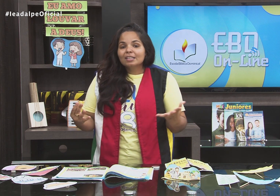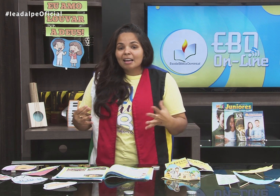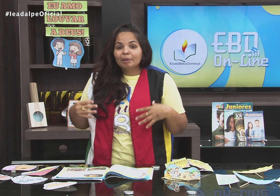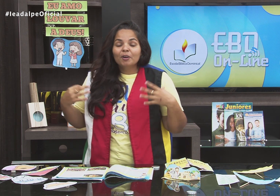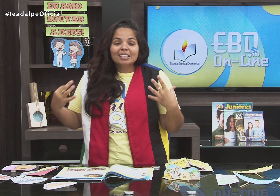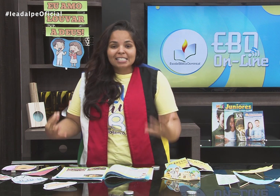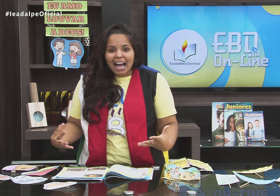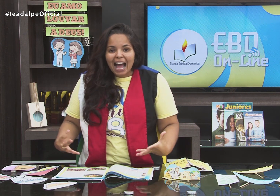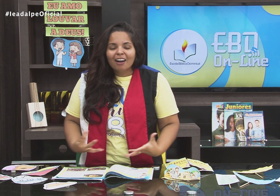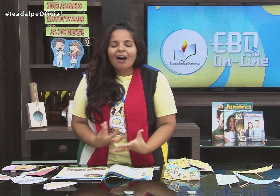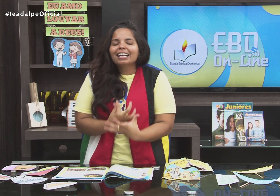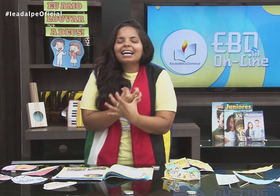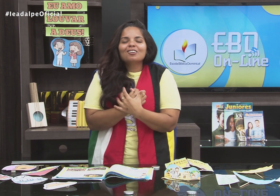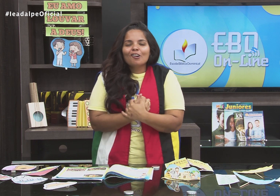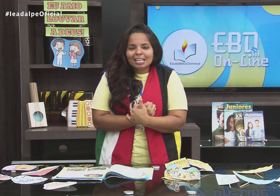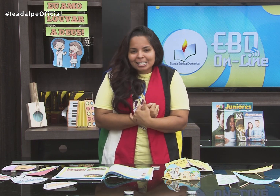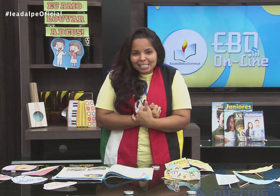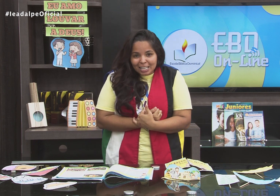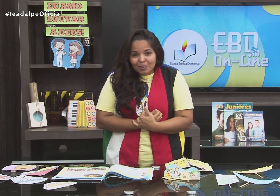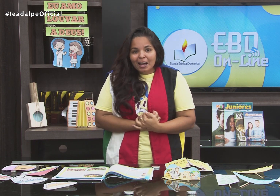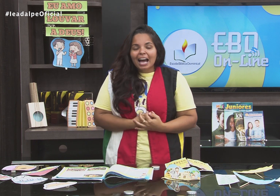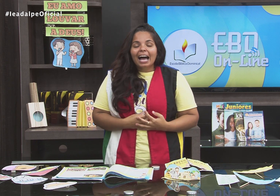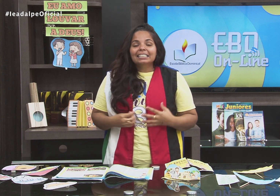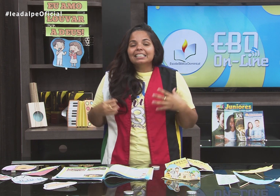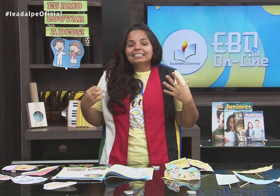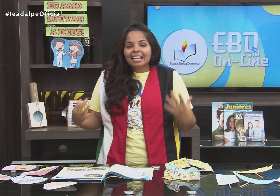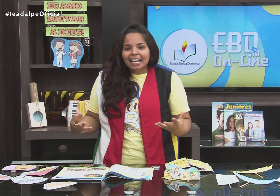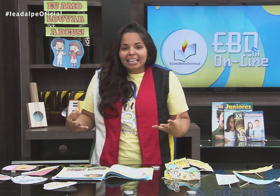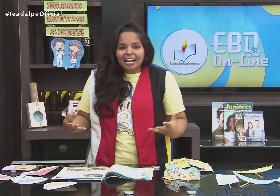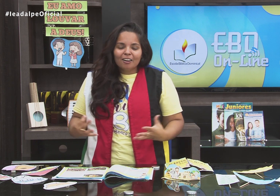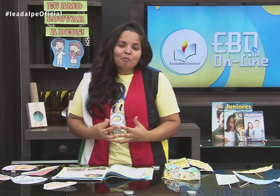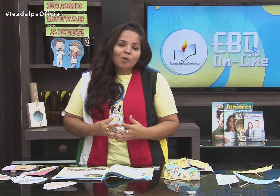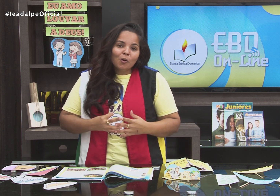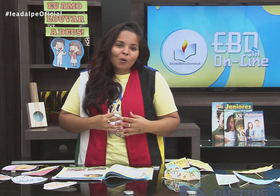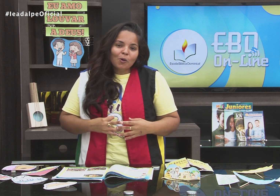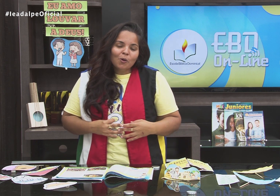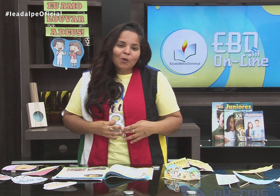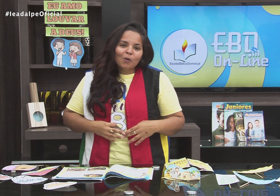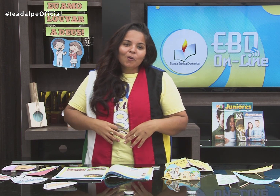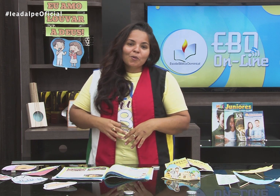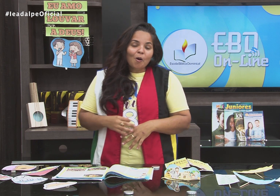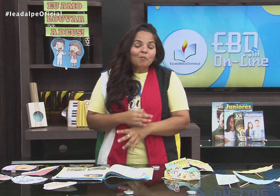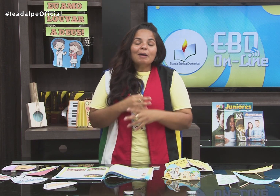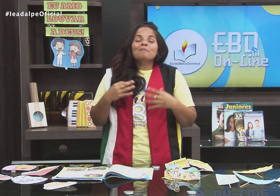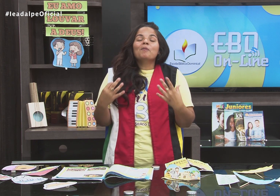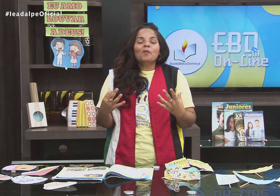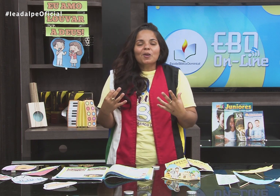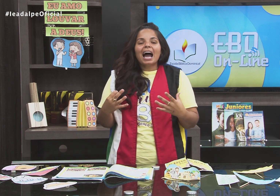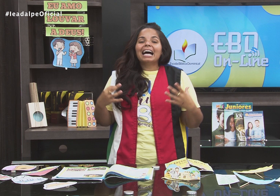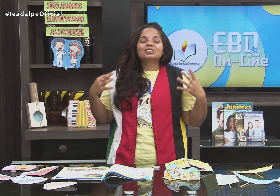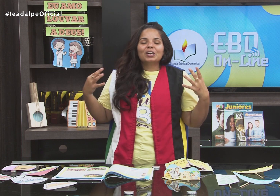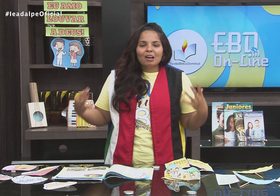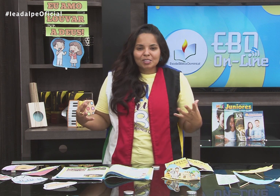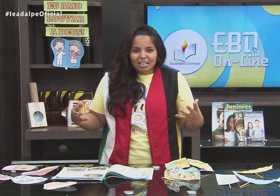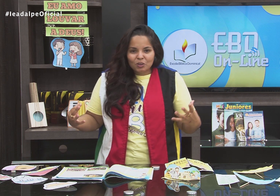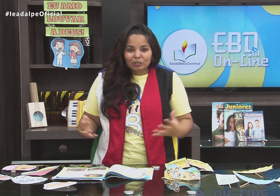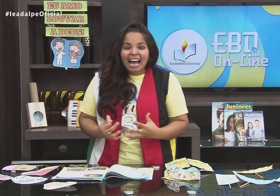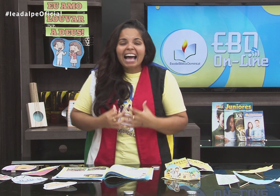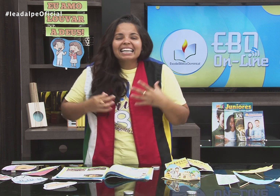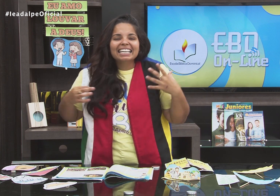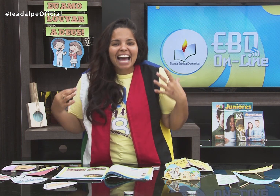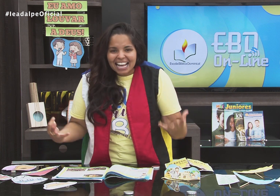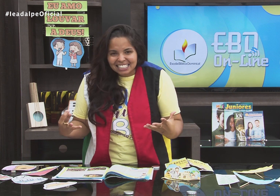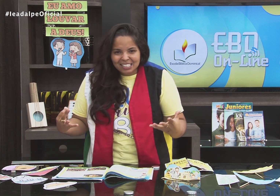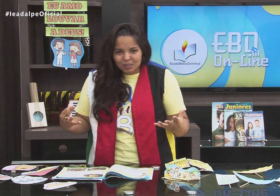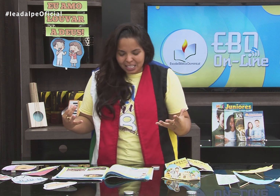ajudando-as a memorizar, a guardar no coração, a entender como é bom adorar o Senhor,